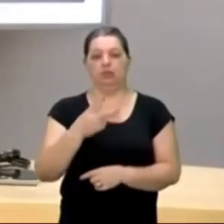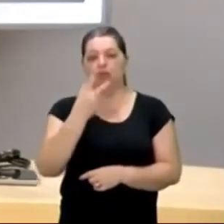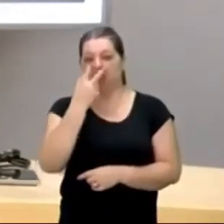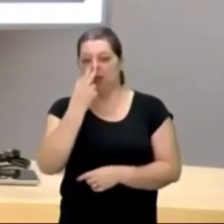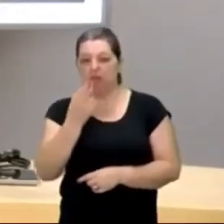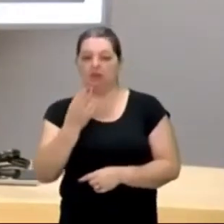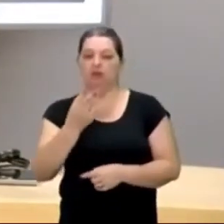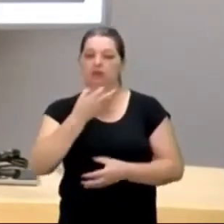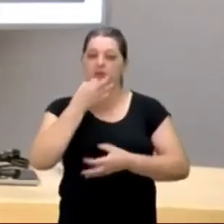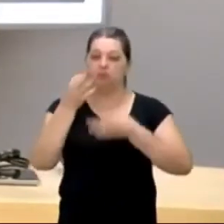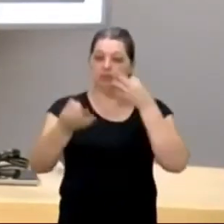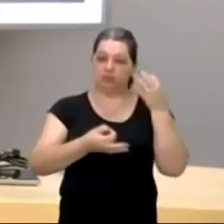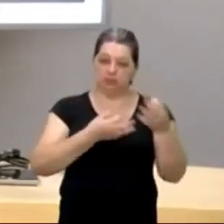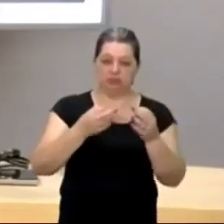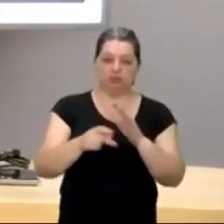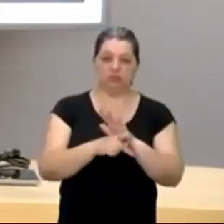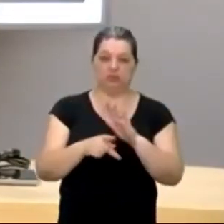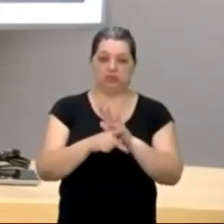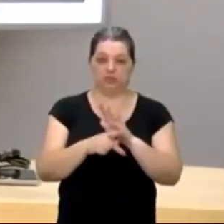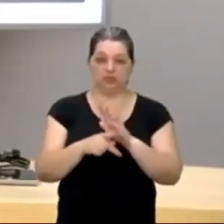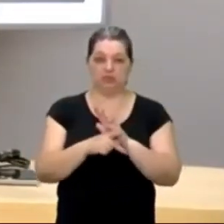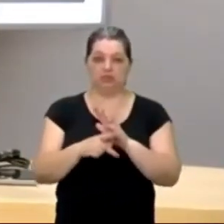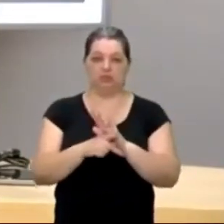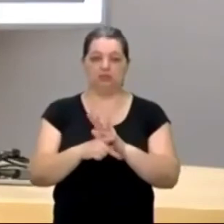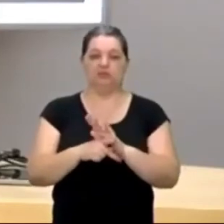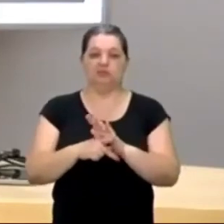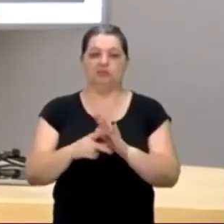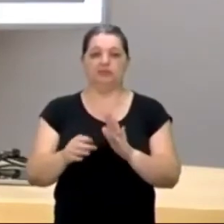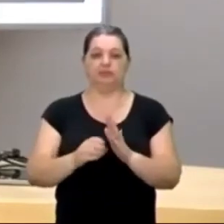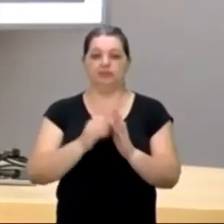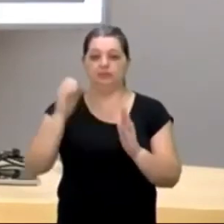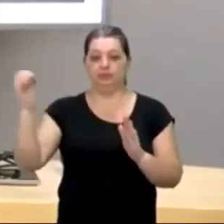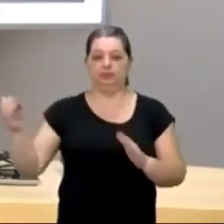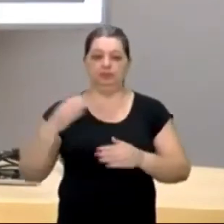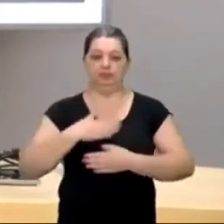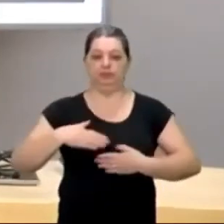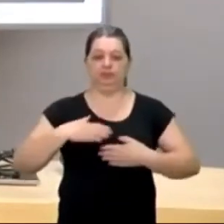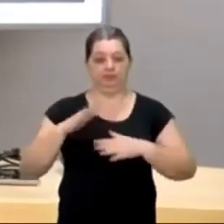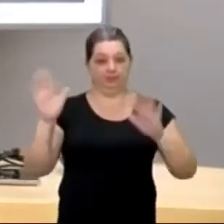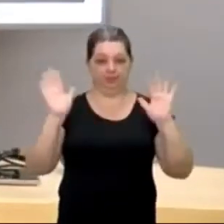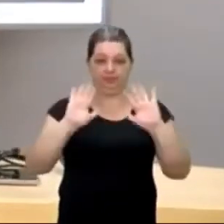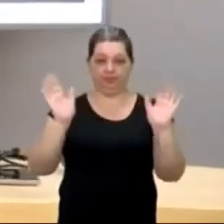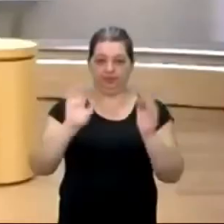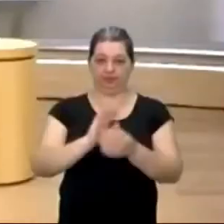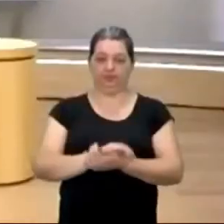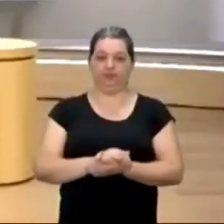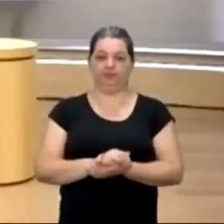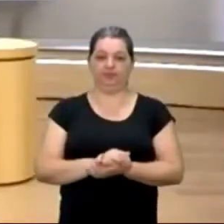dessa aula Língua Portuguesa CMSP Underline M. Deem a sua opinião. Foi um prazer. Tchau, tchau. Valeu.